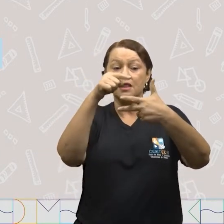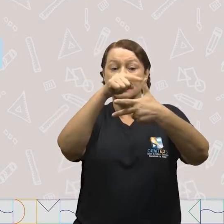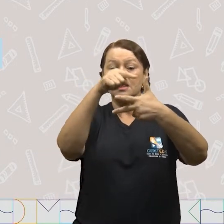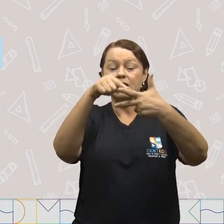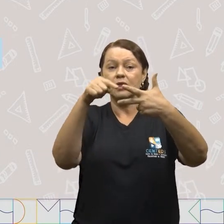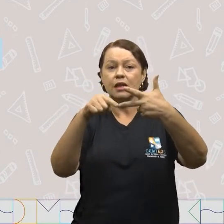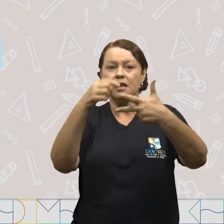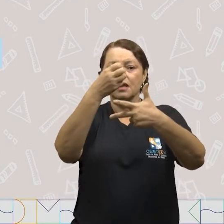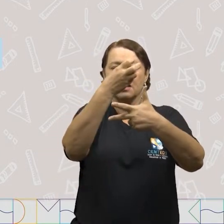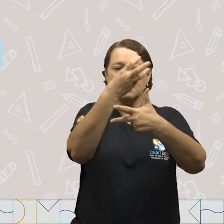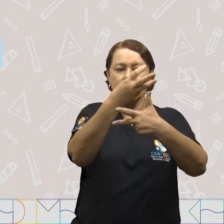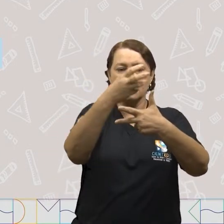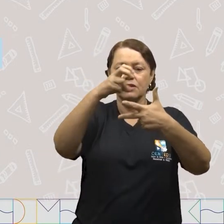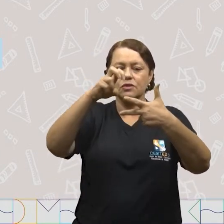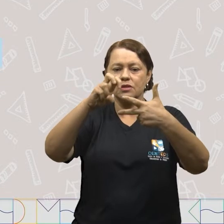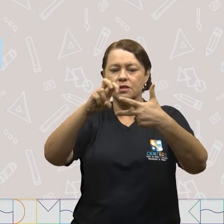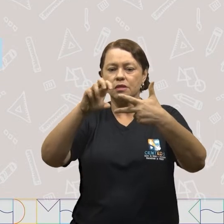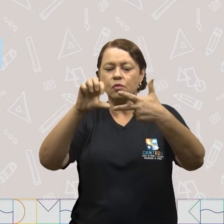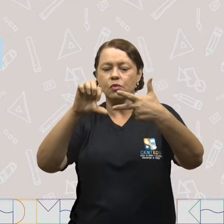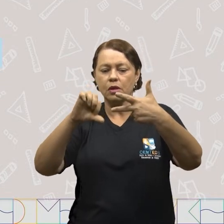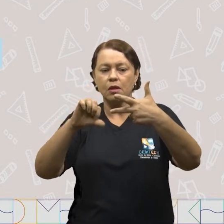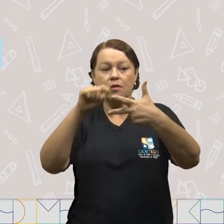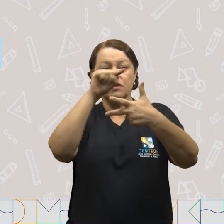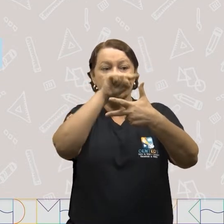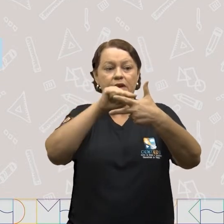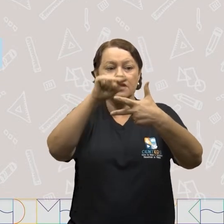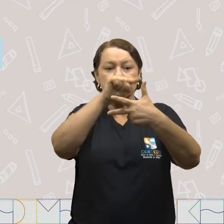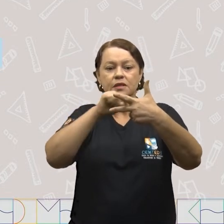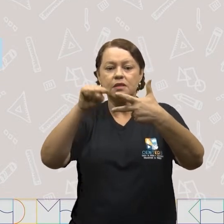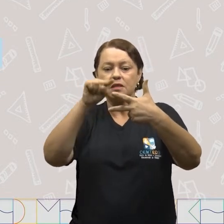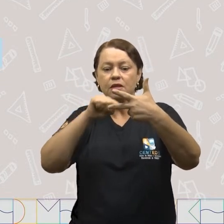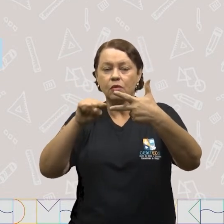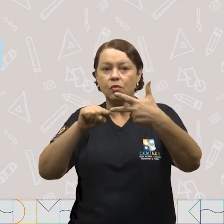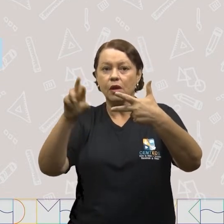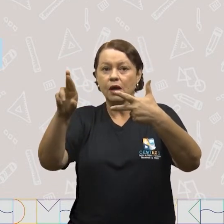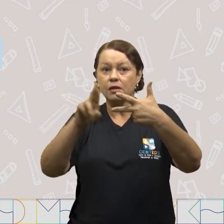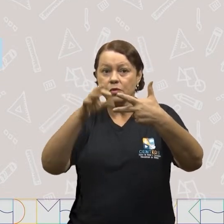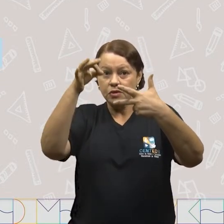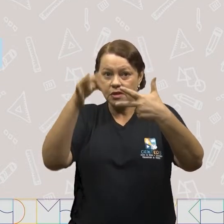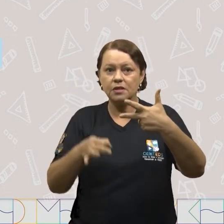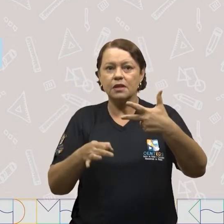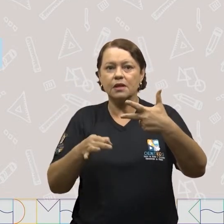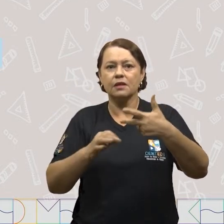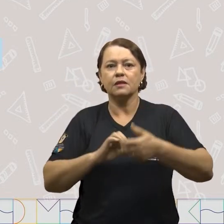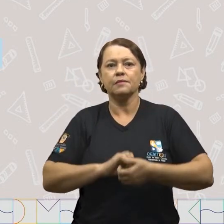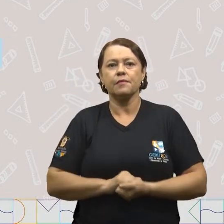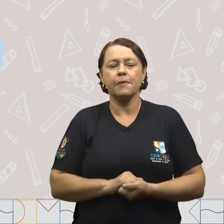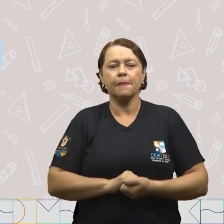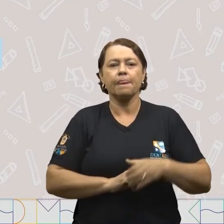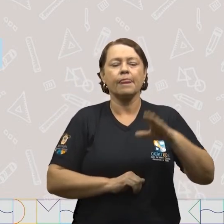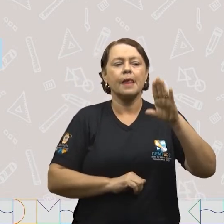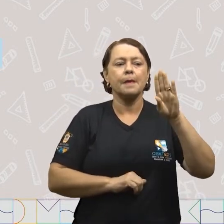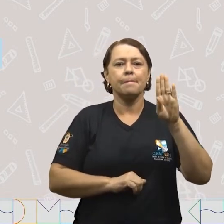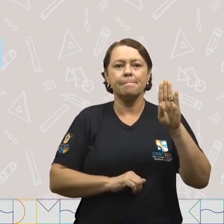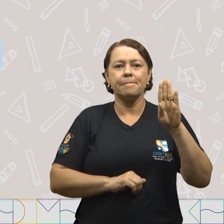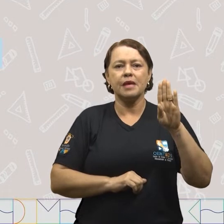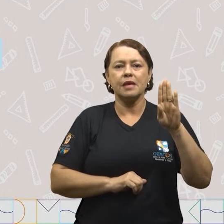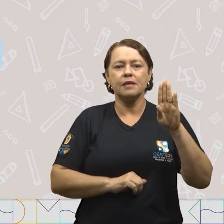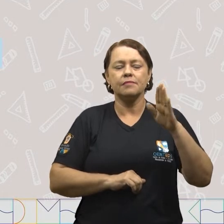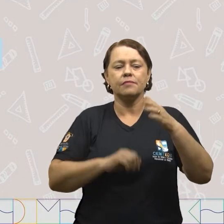Três, cinco e nove. Você vai circular a opção correta. Letra B. A quinta parte de